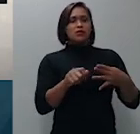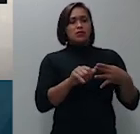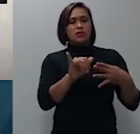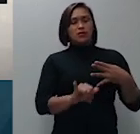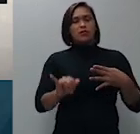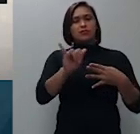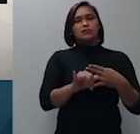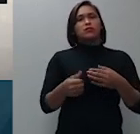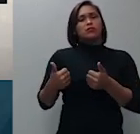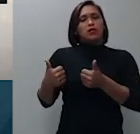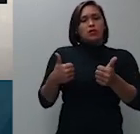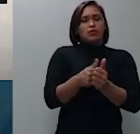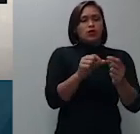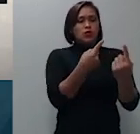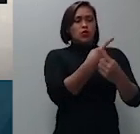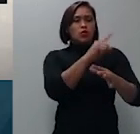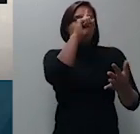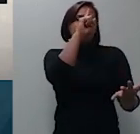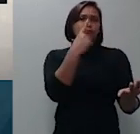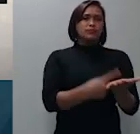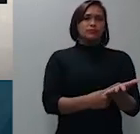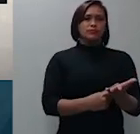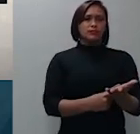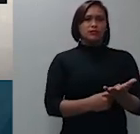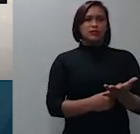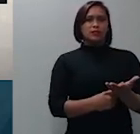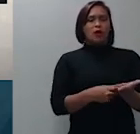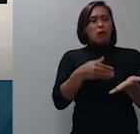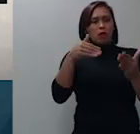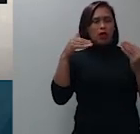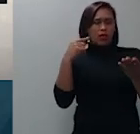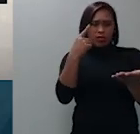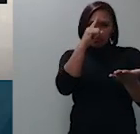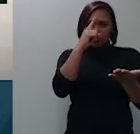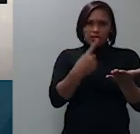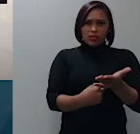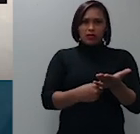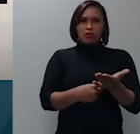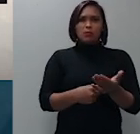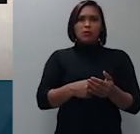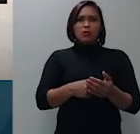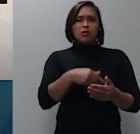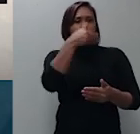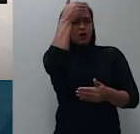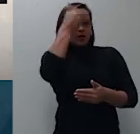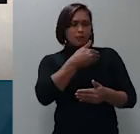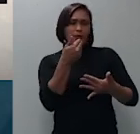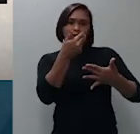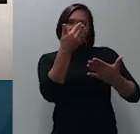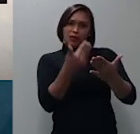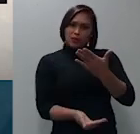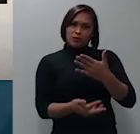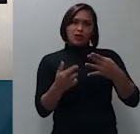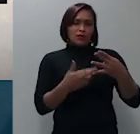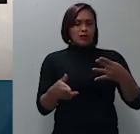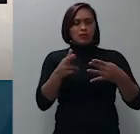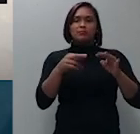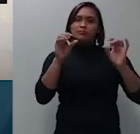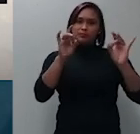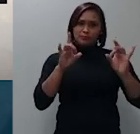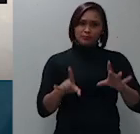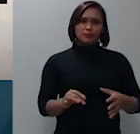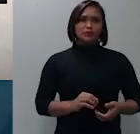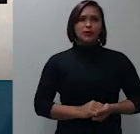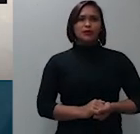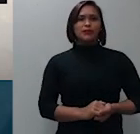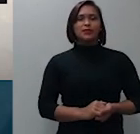a decisão que determinou a inversão do ônus probatório eu nego provimento ao recurso especial coloco o tema em